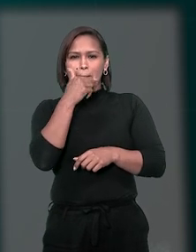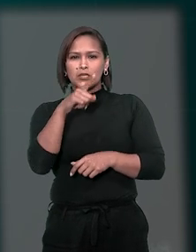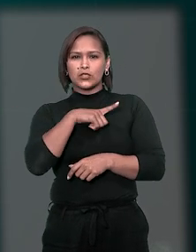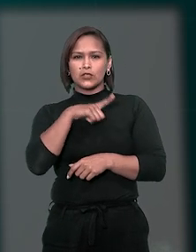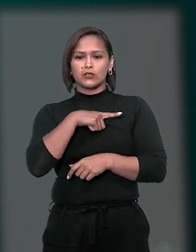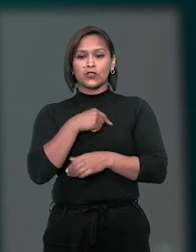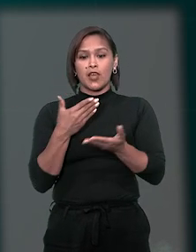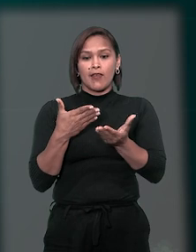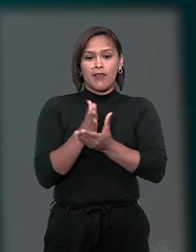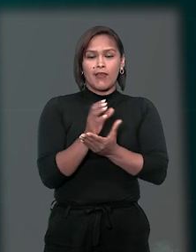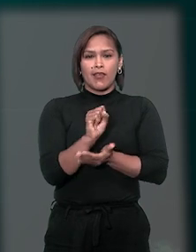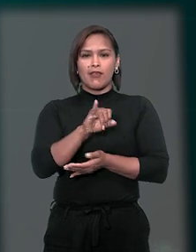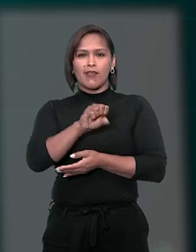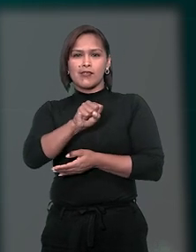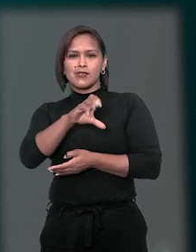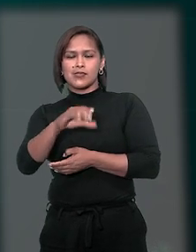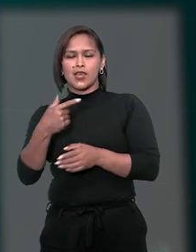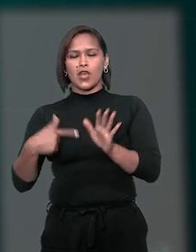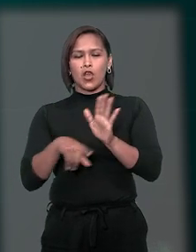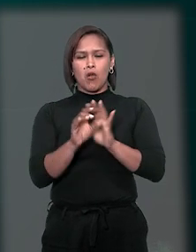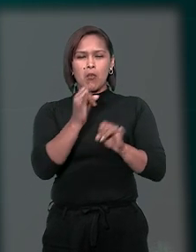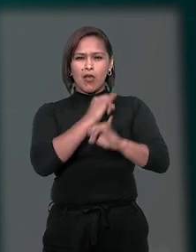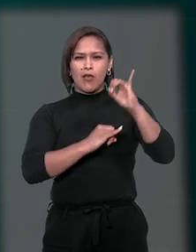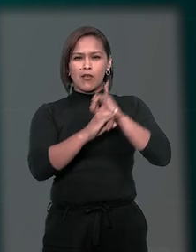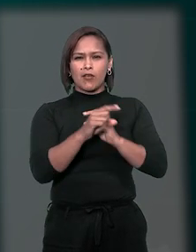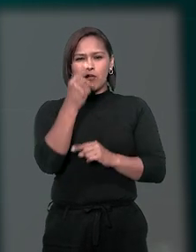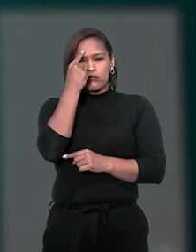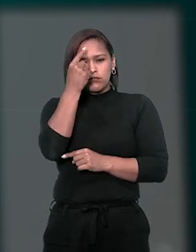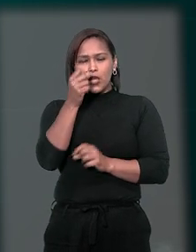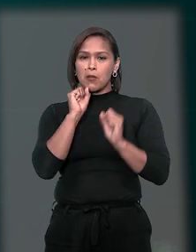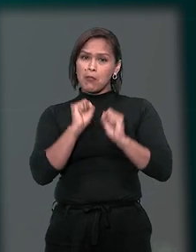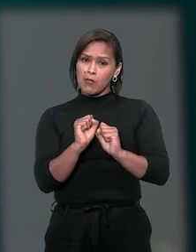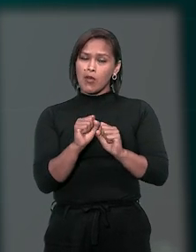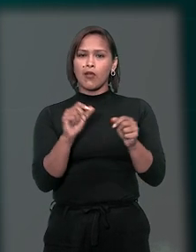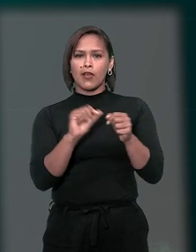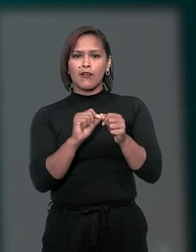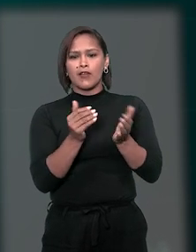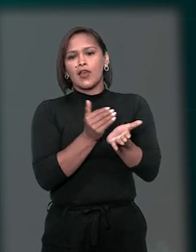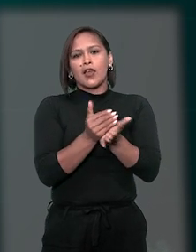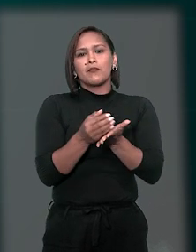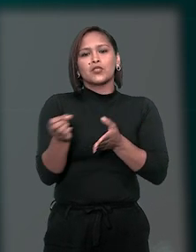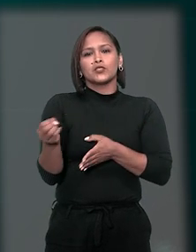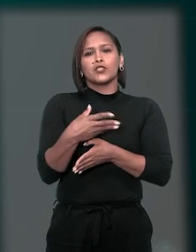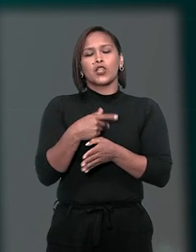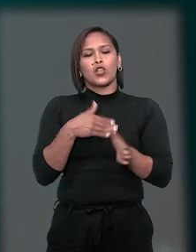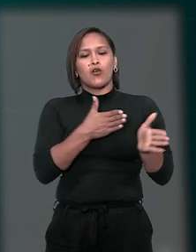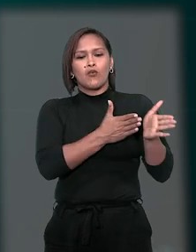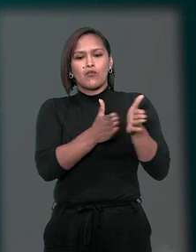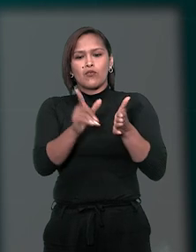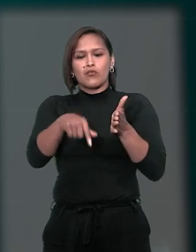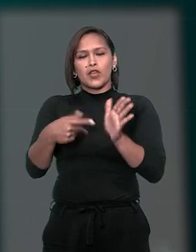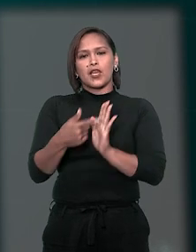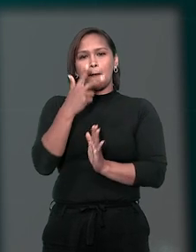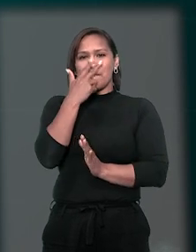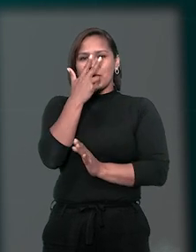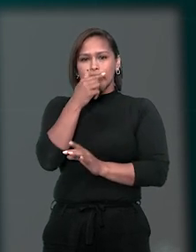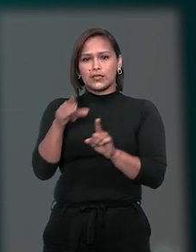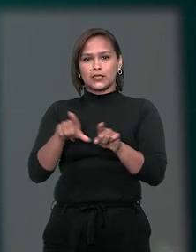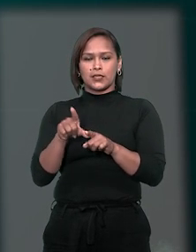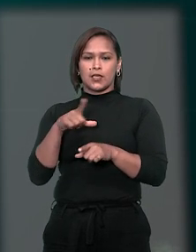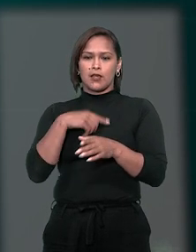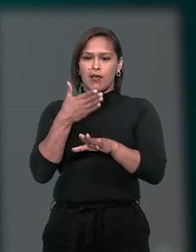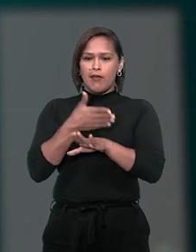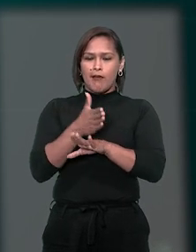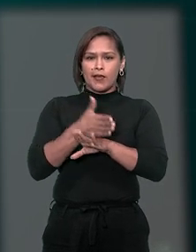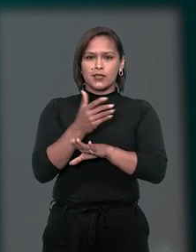repetitivos e IACs conta com uma navegação intuitiva e pode ser feita a partir da nova designação de precedentes.